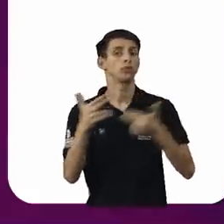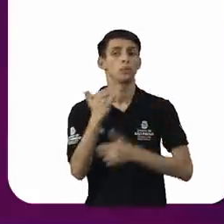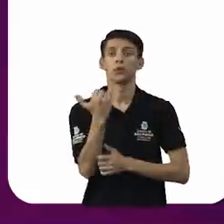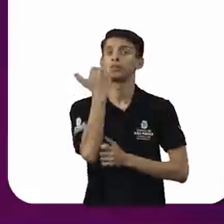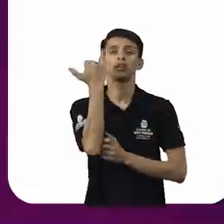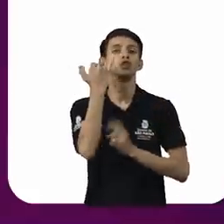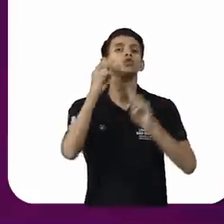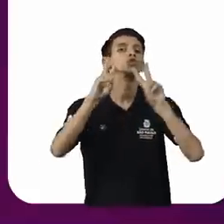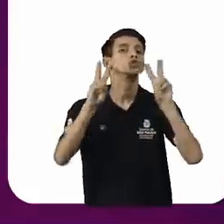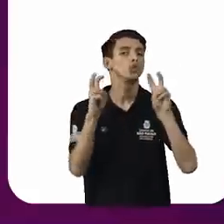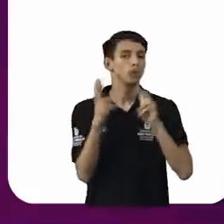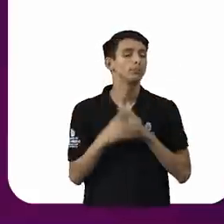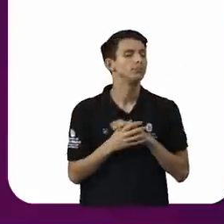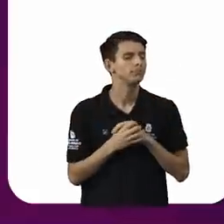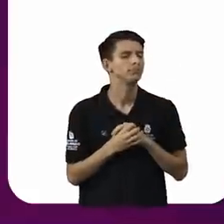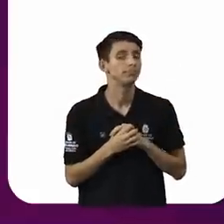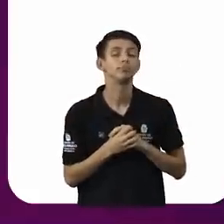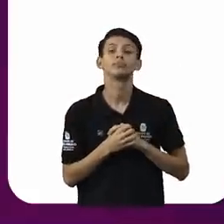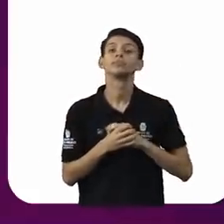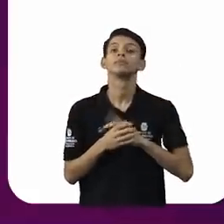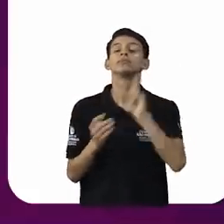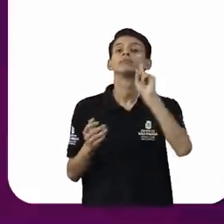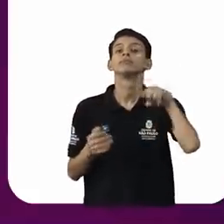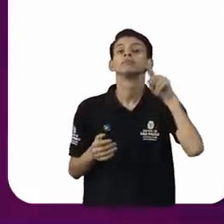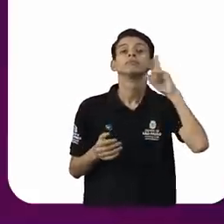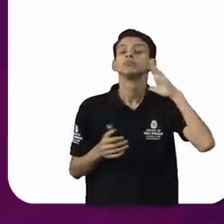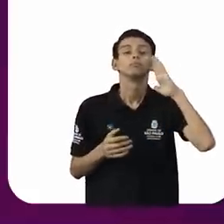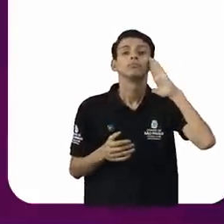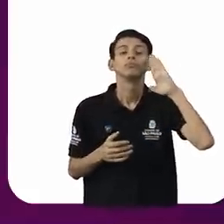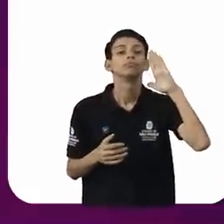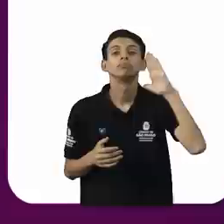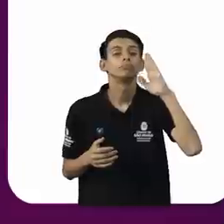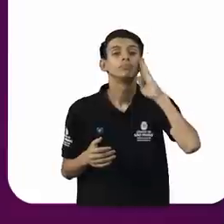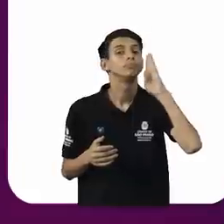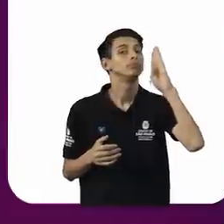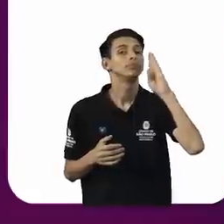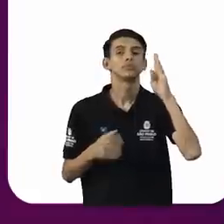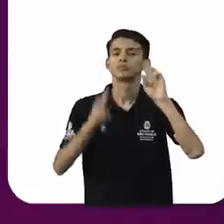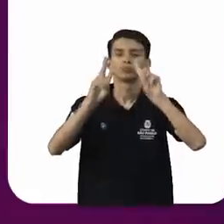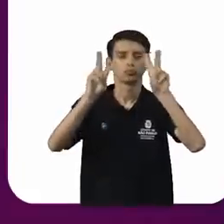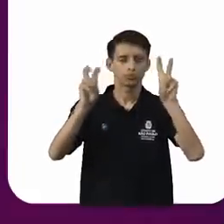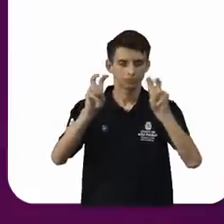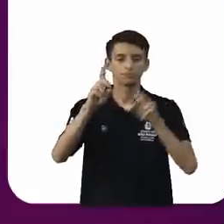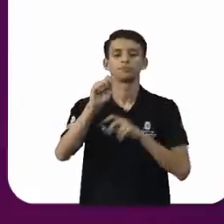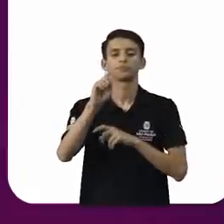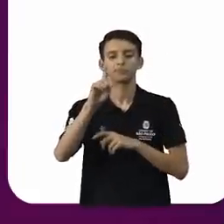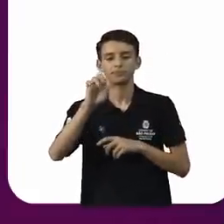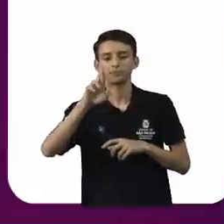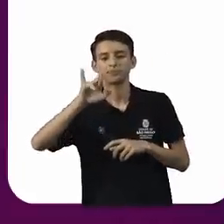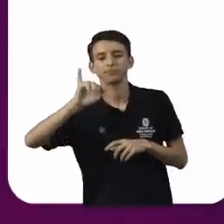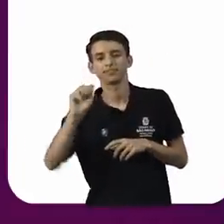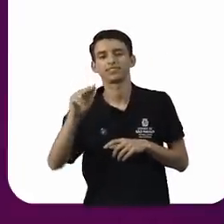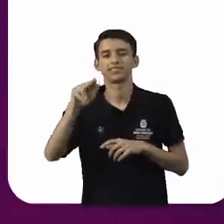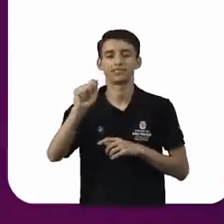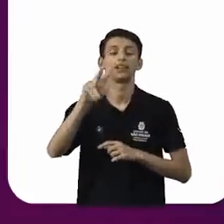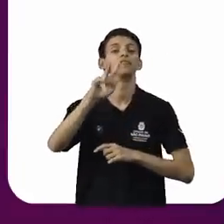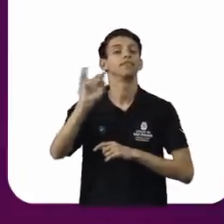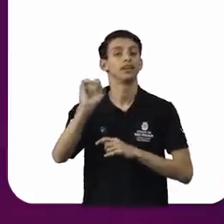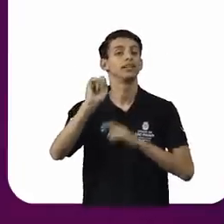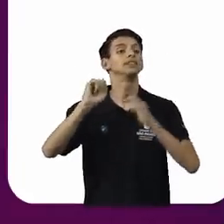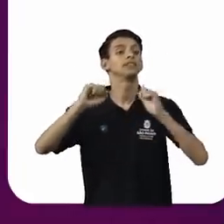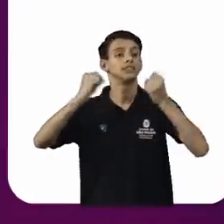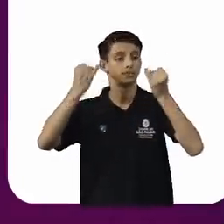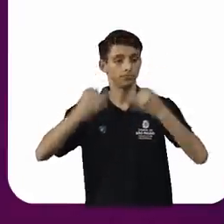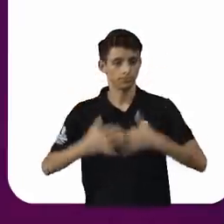essa questão, que tem relação direta com o tema que a doutora Adriana vai mencionar, que é o empoderamento